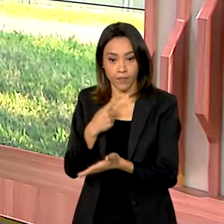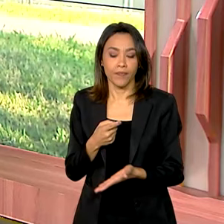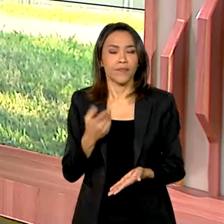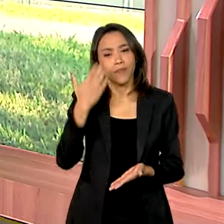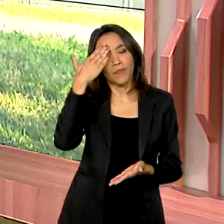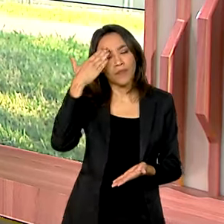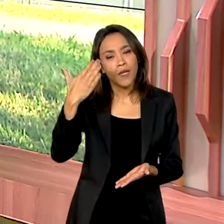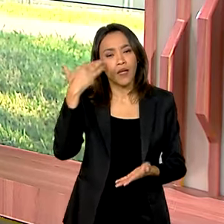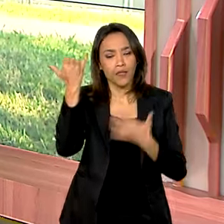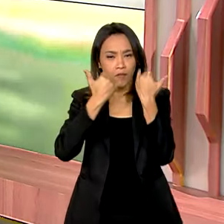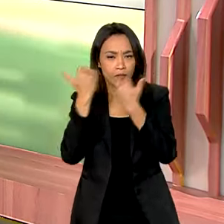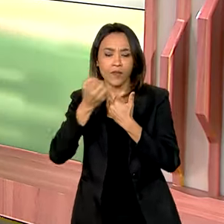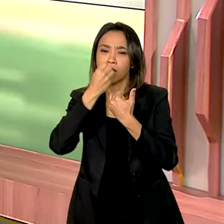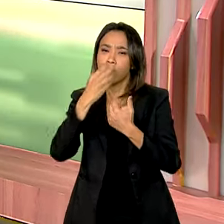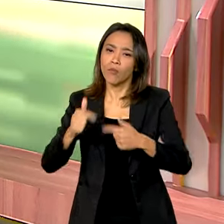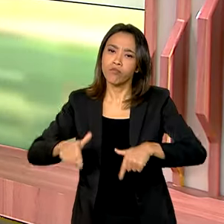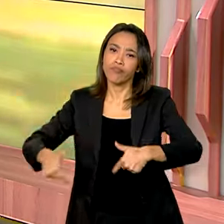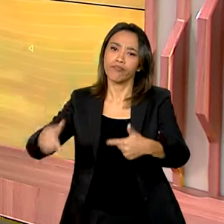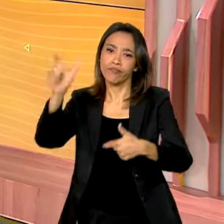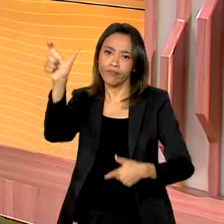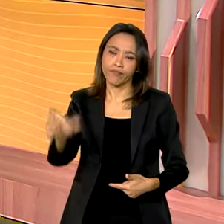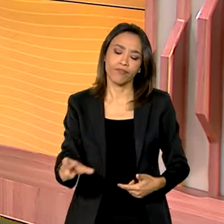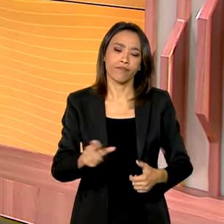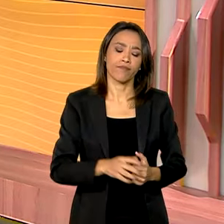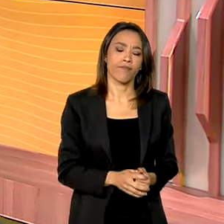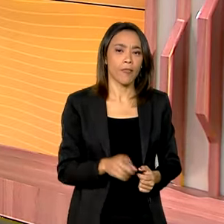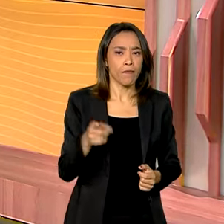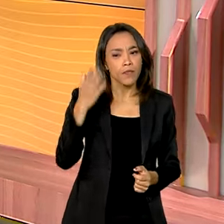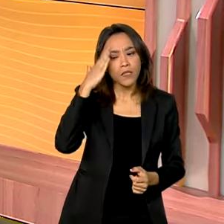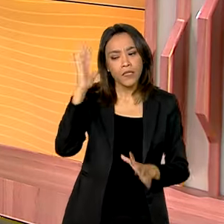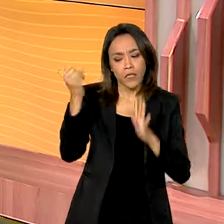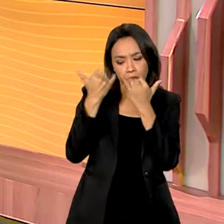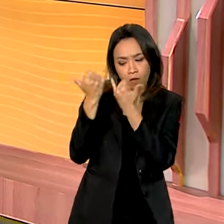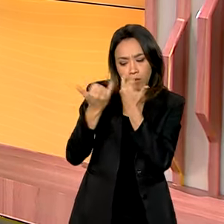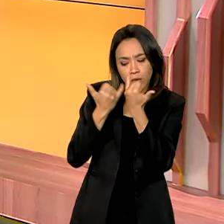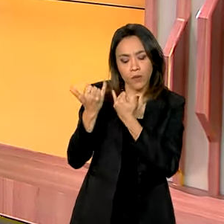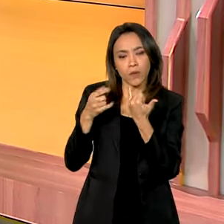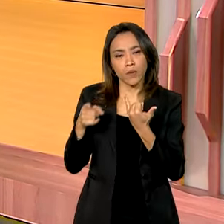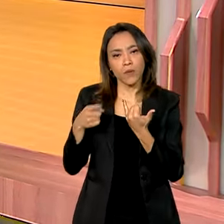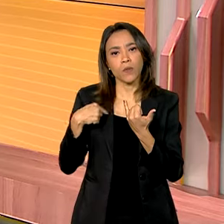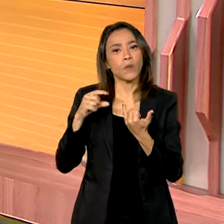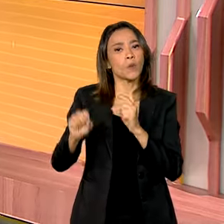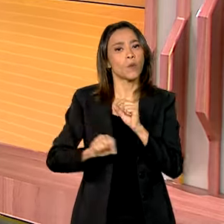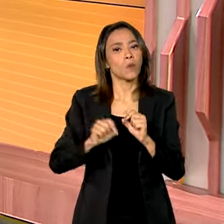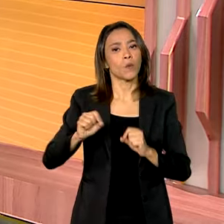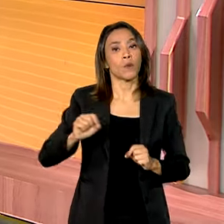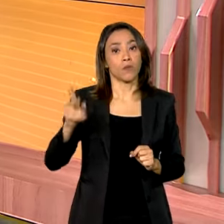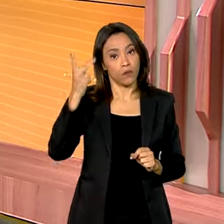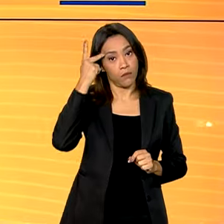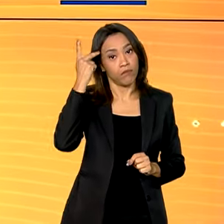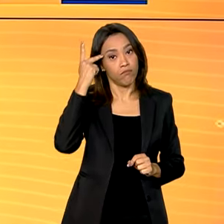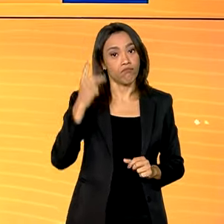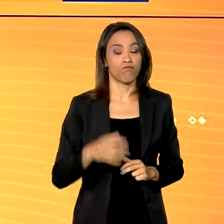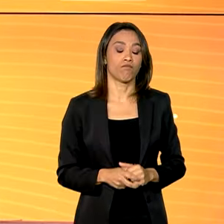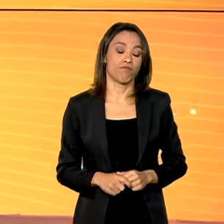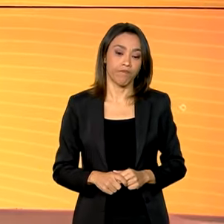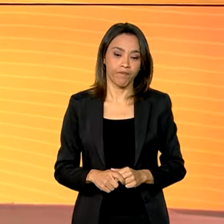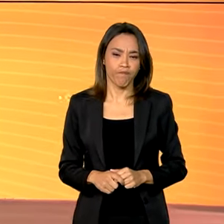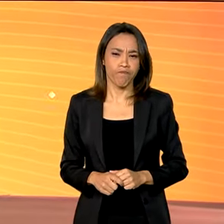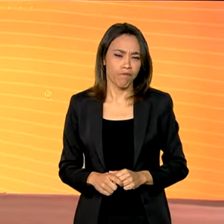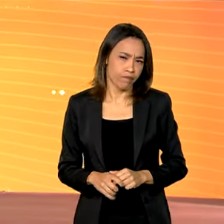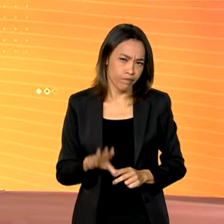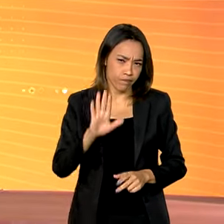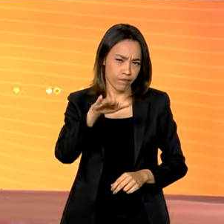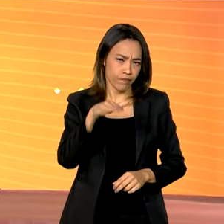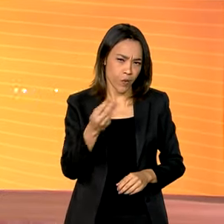informações. Bom trabalho aí para você. Você conferiu as informações ao vivo de Fernanda Cruz, direto de São Paulo. Como que